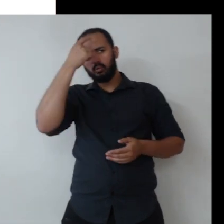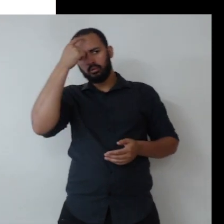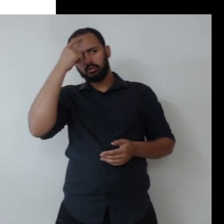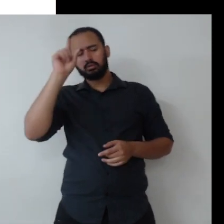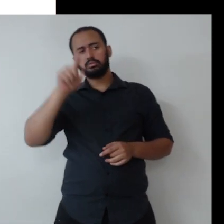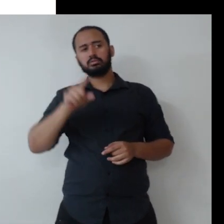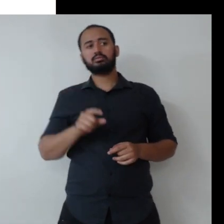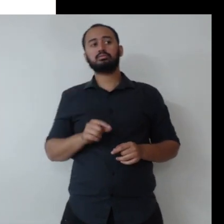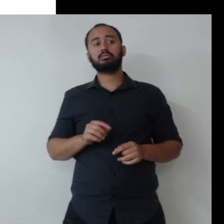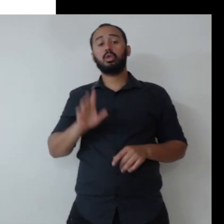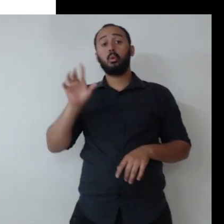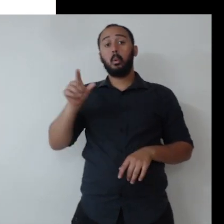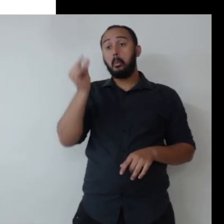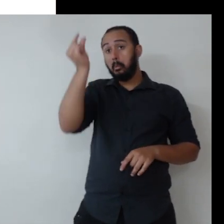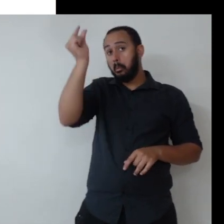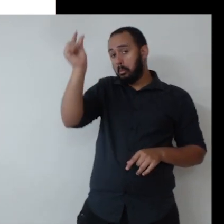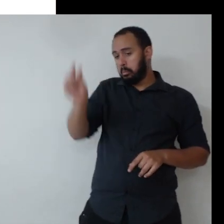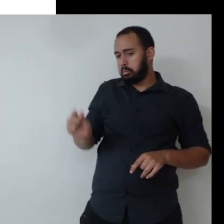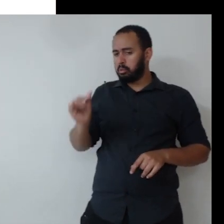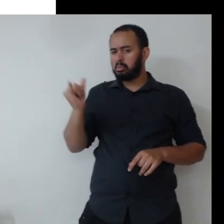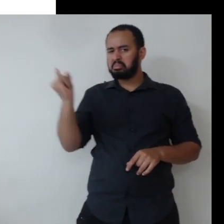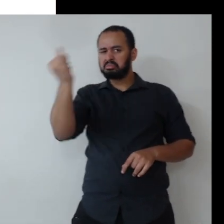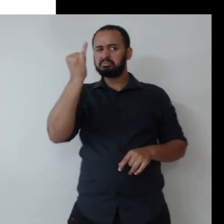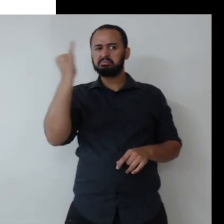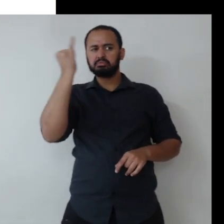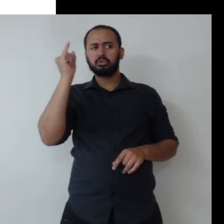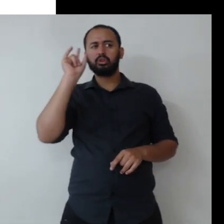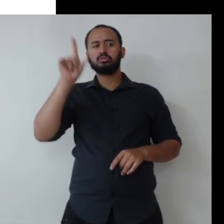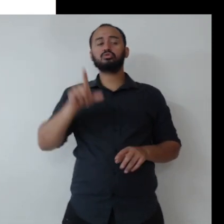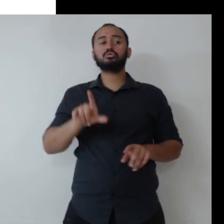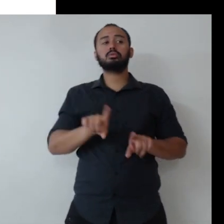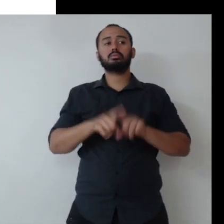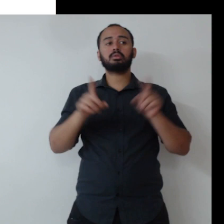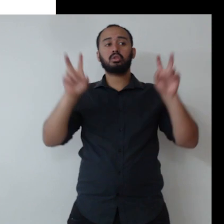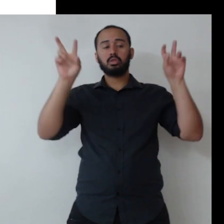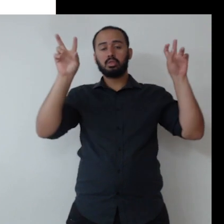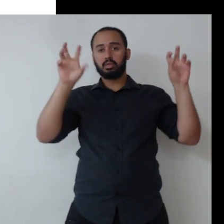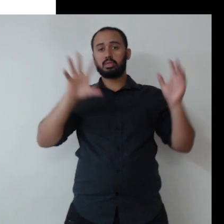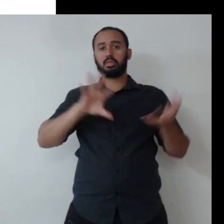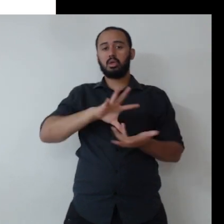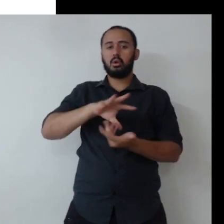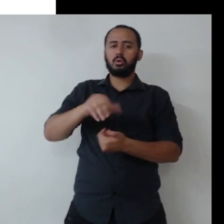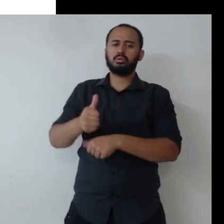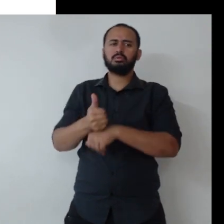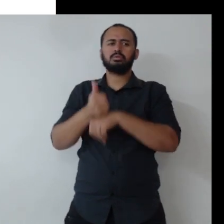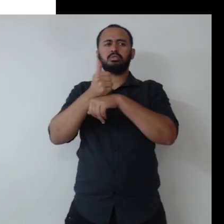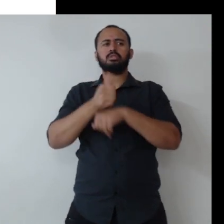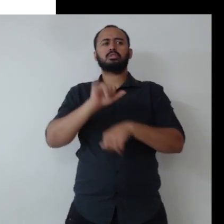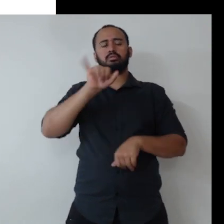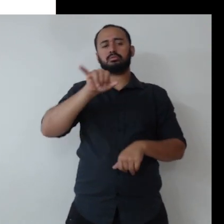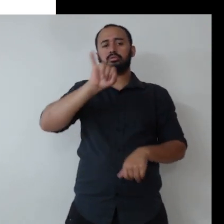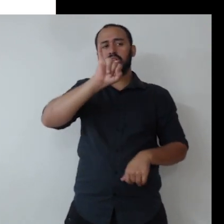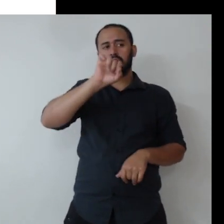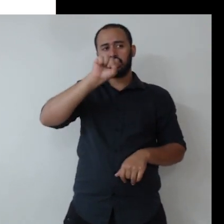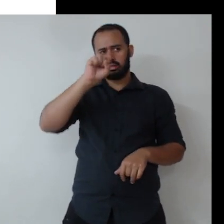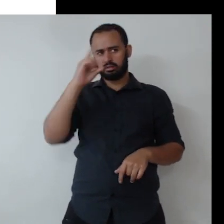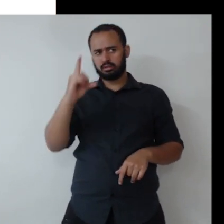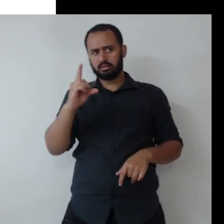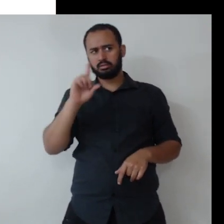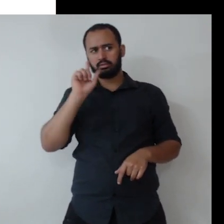um elemento fundamental com relação ao tema sustentabilidade, desenvolvimento sustentável, ISD,